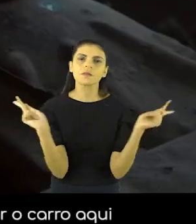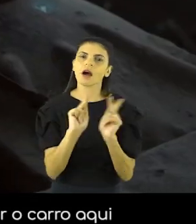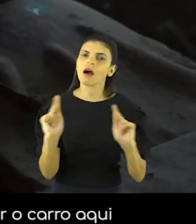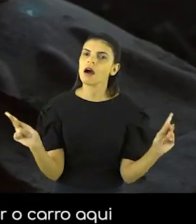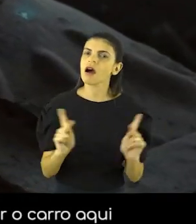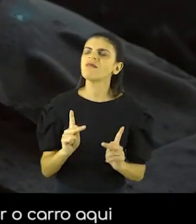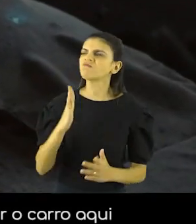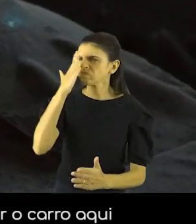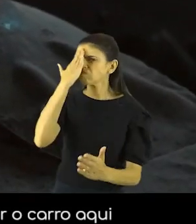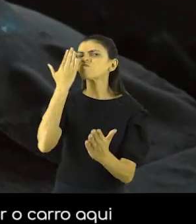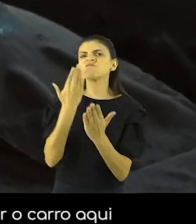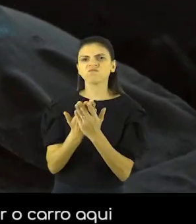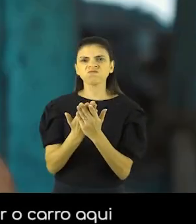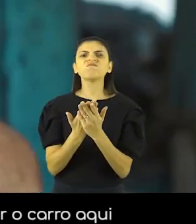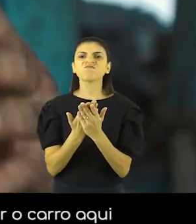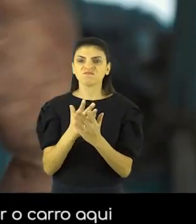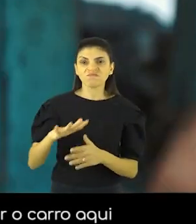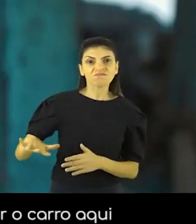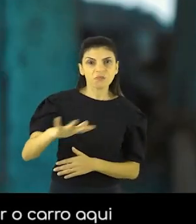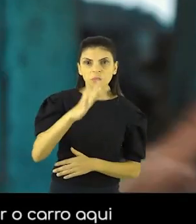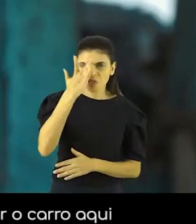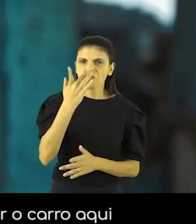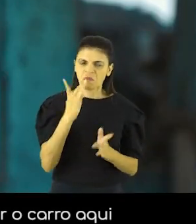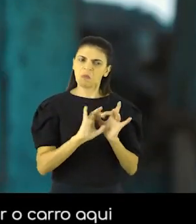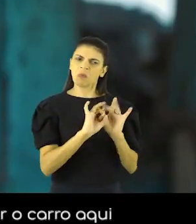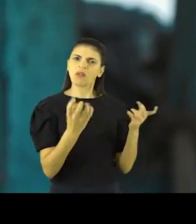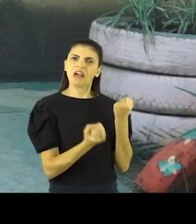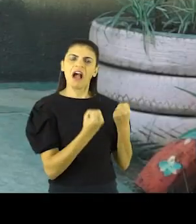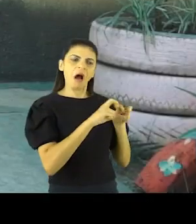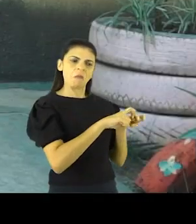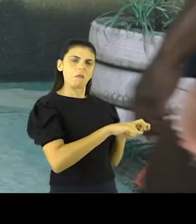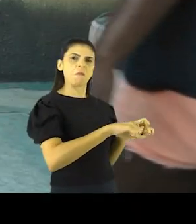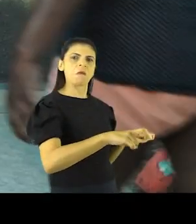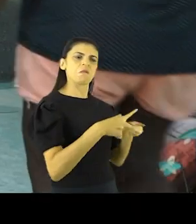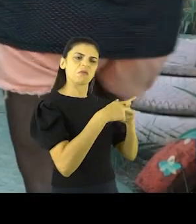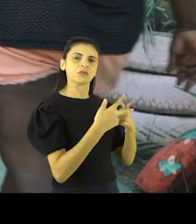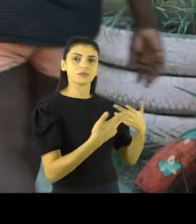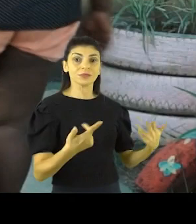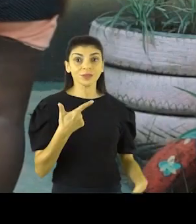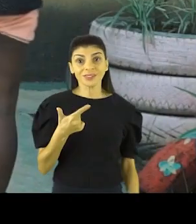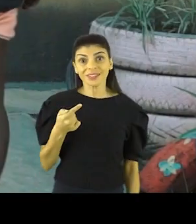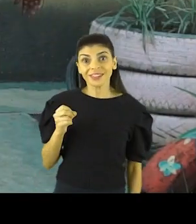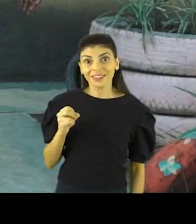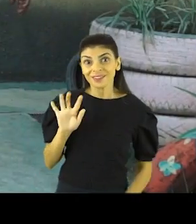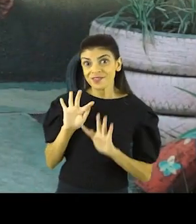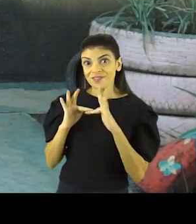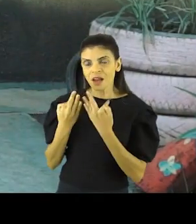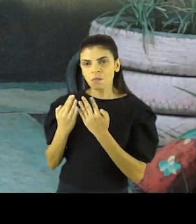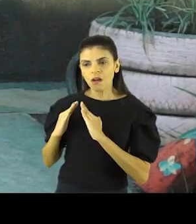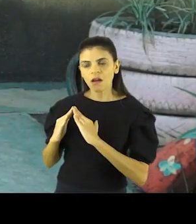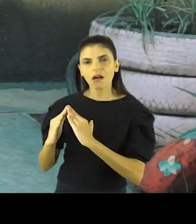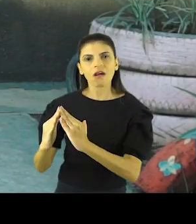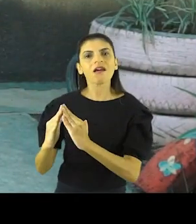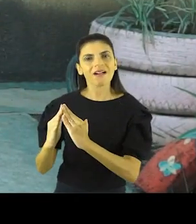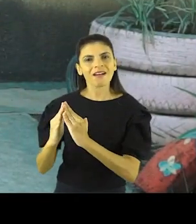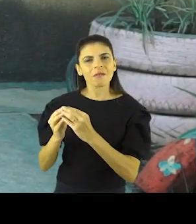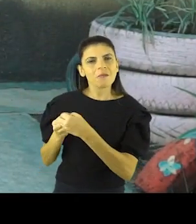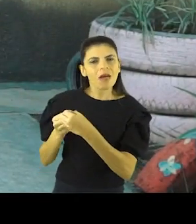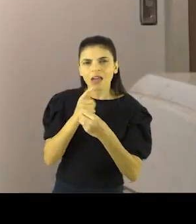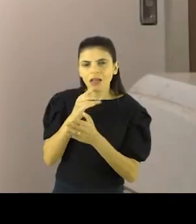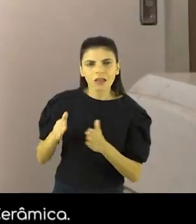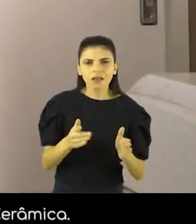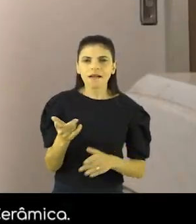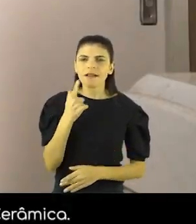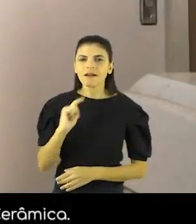tranquilidade, confiança aos clientes, deixar o carro aqui. Cerca de 360 famílias que viviam às margens do